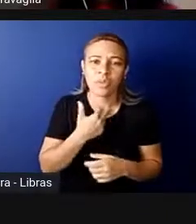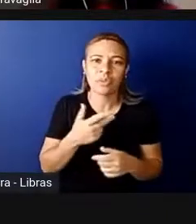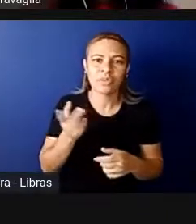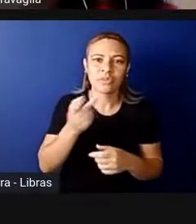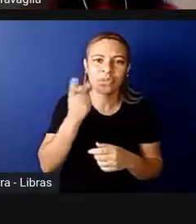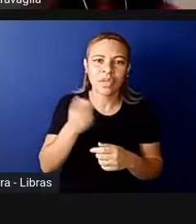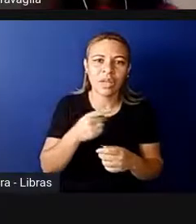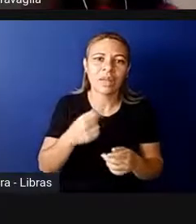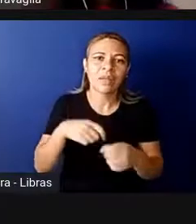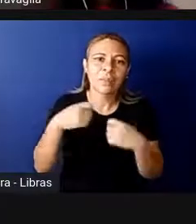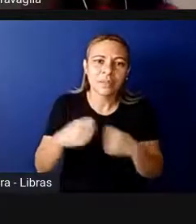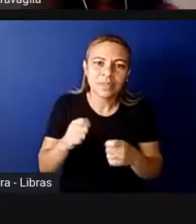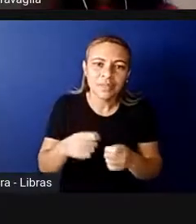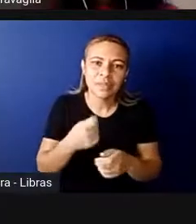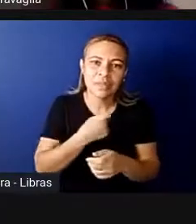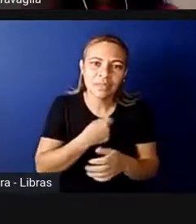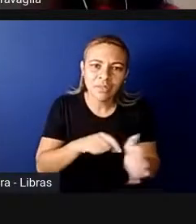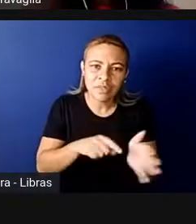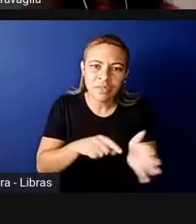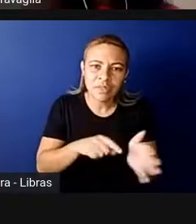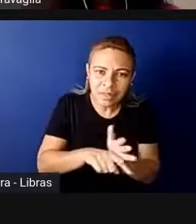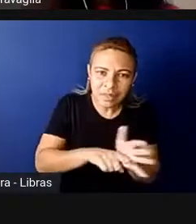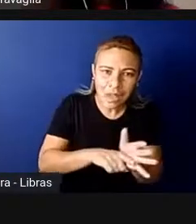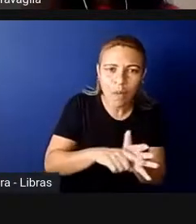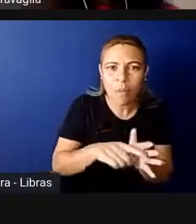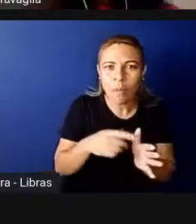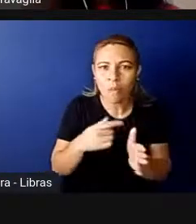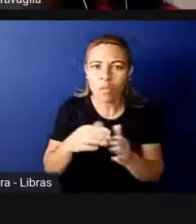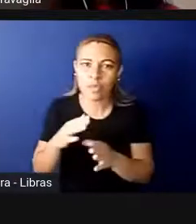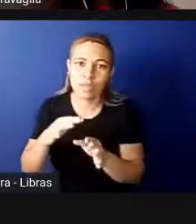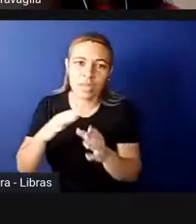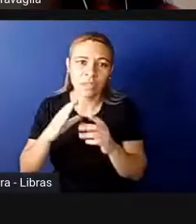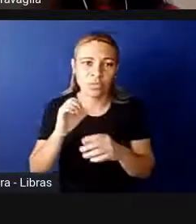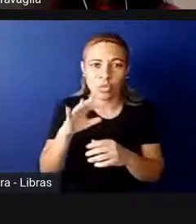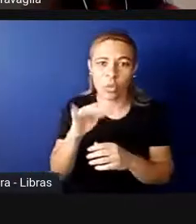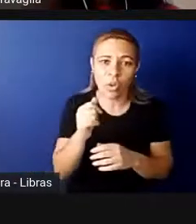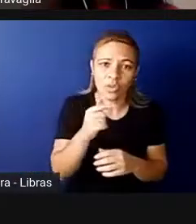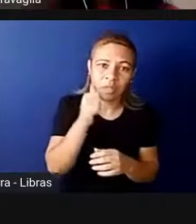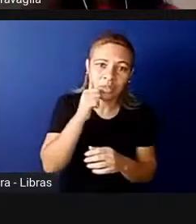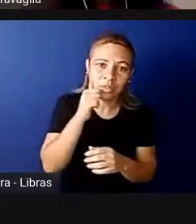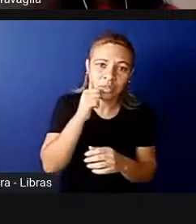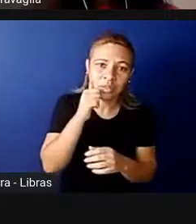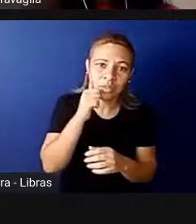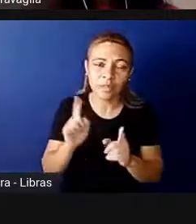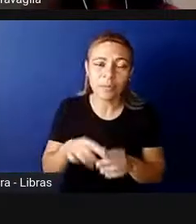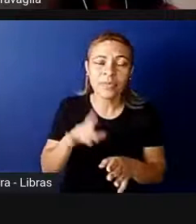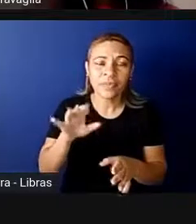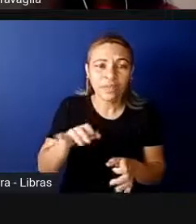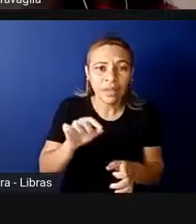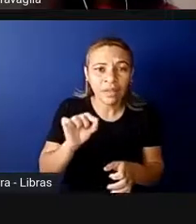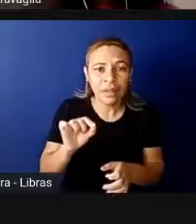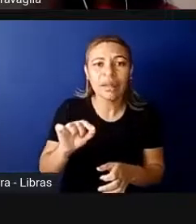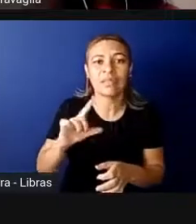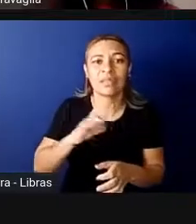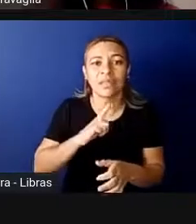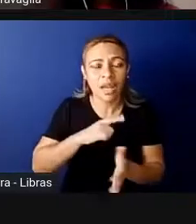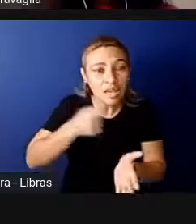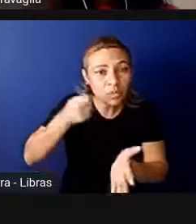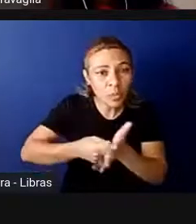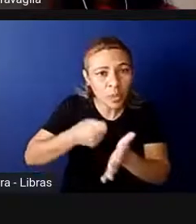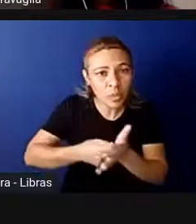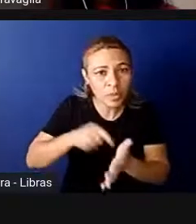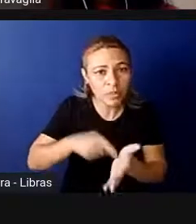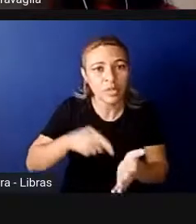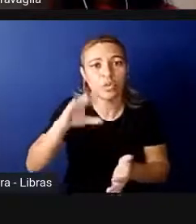que fiscalizar cumprimento de cotas são as mulheres, não, quem tem exigir cumprimento de cotas é a